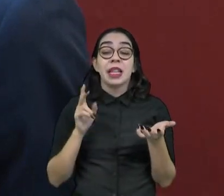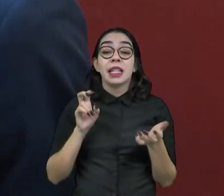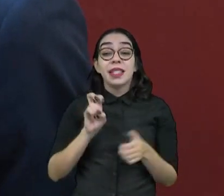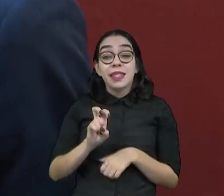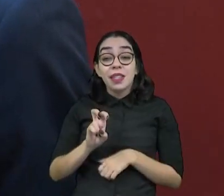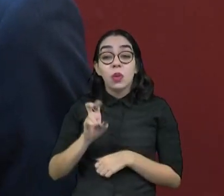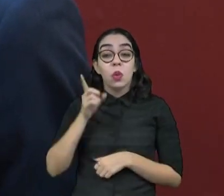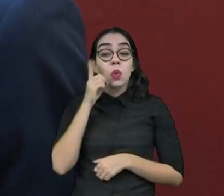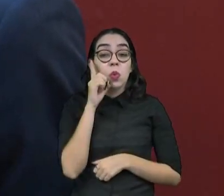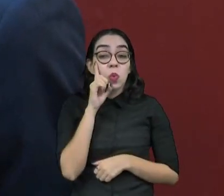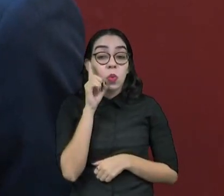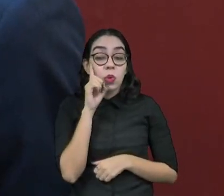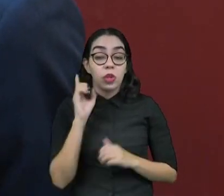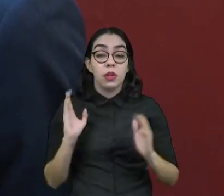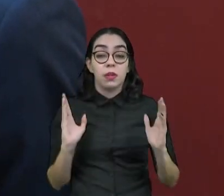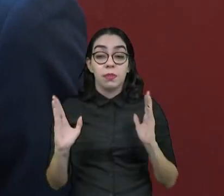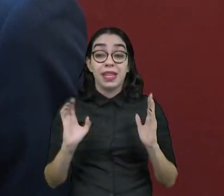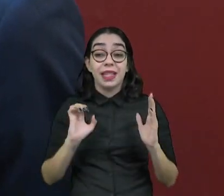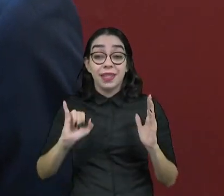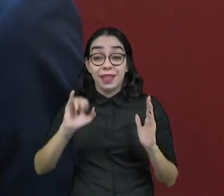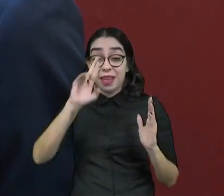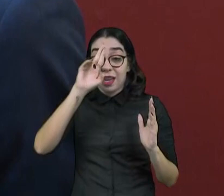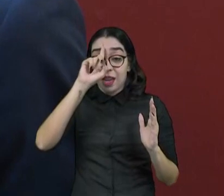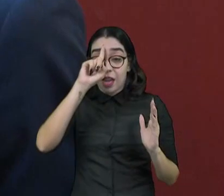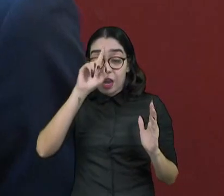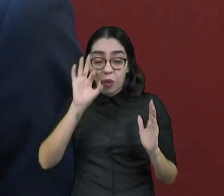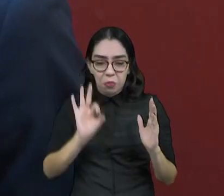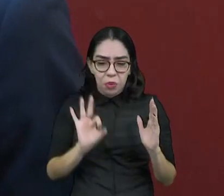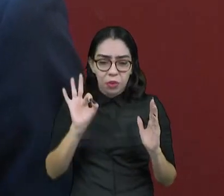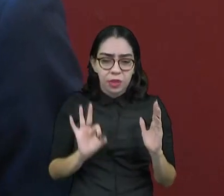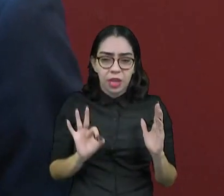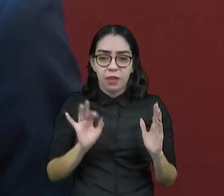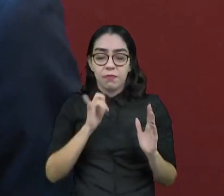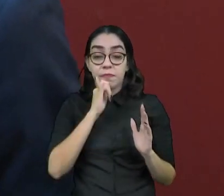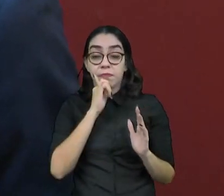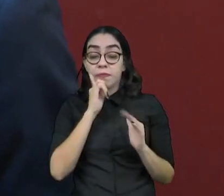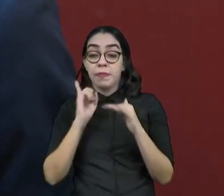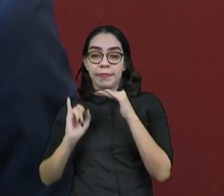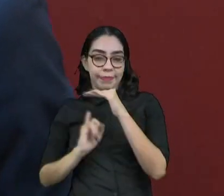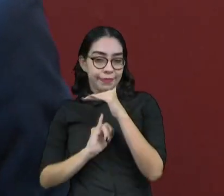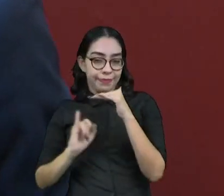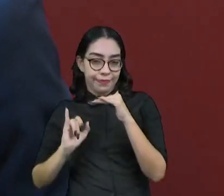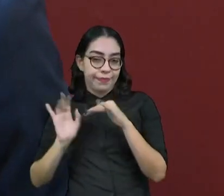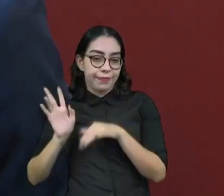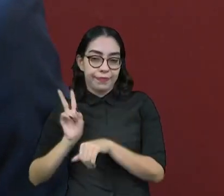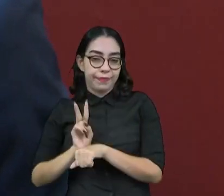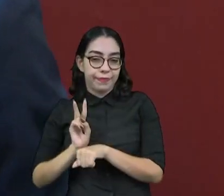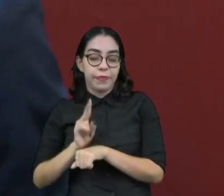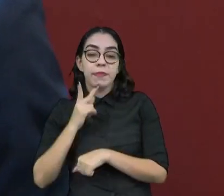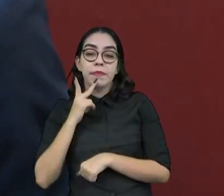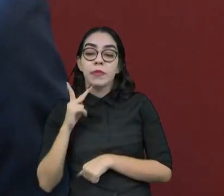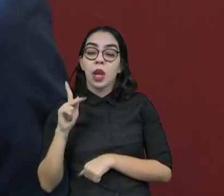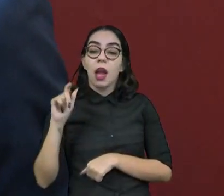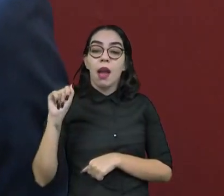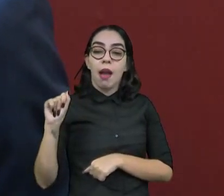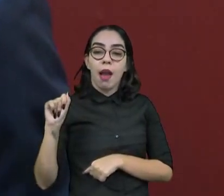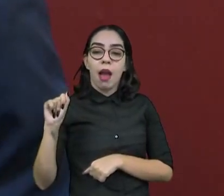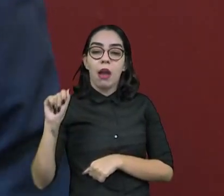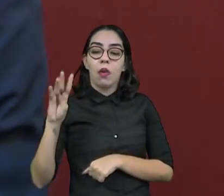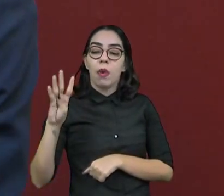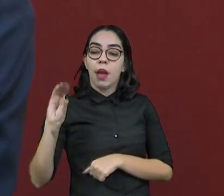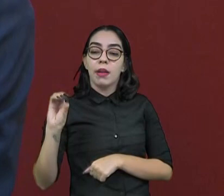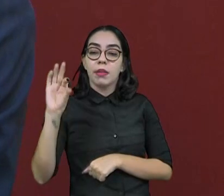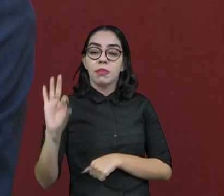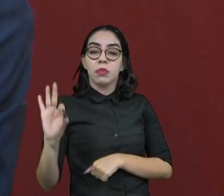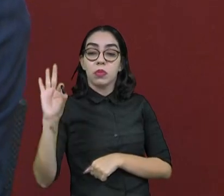resultados que estejam fora da margem de erro. é, isso Então, por exemplo, se o Instituto X deu lá o candidato A com 40% dos votos, a margem de 2